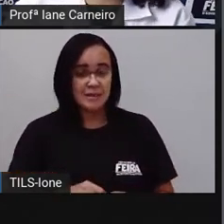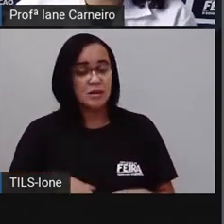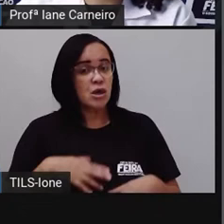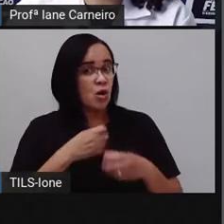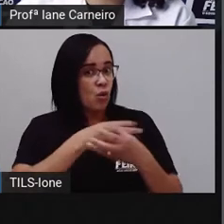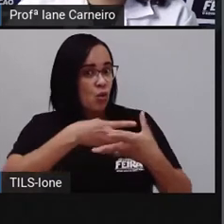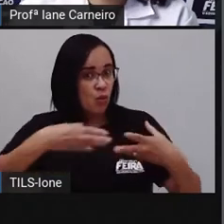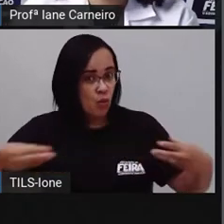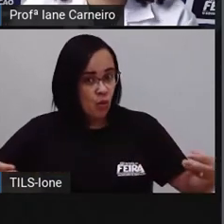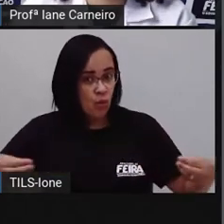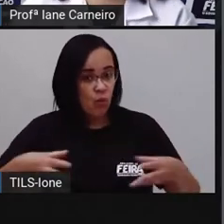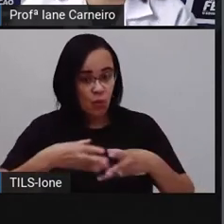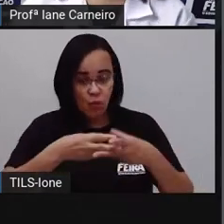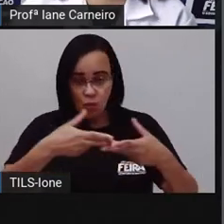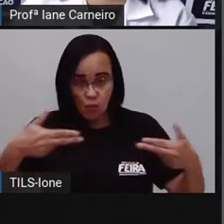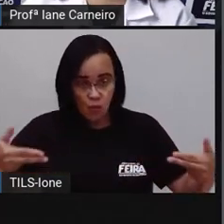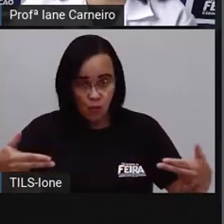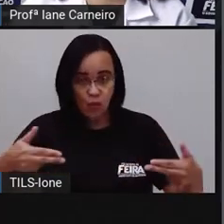qualidade.